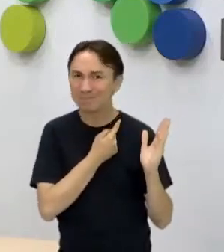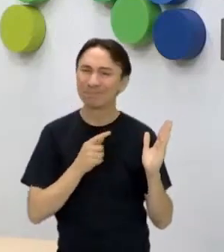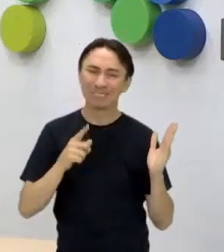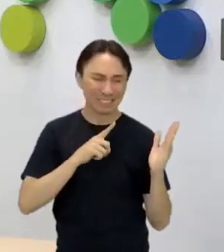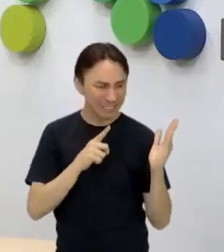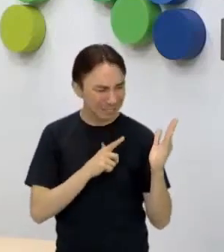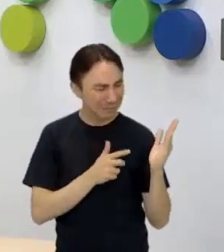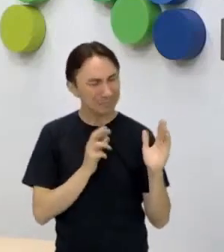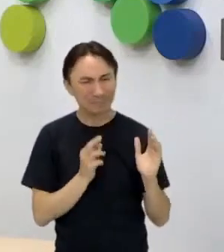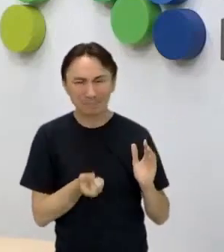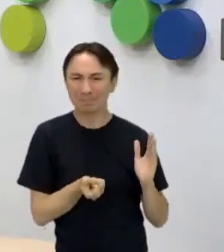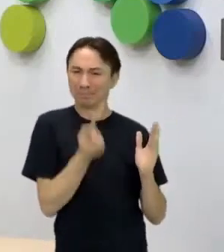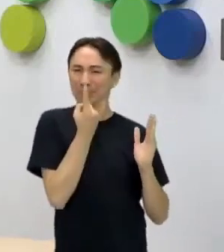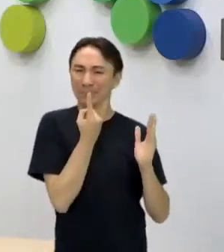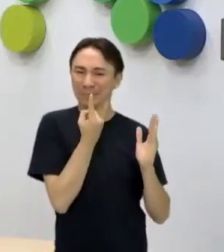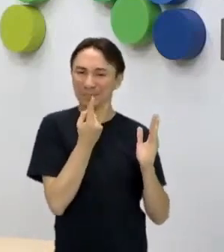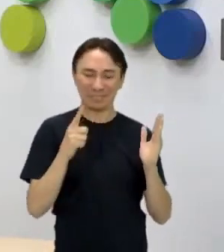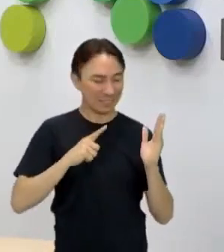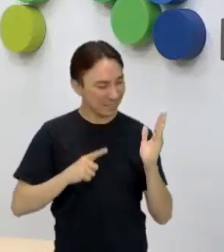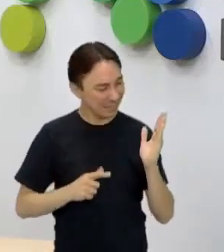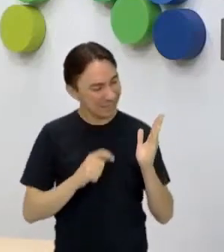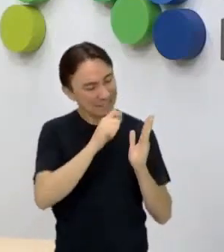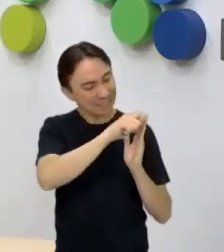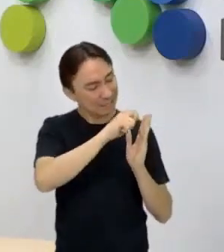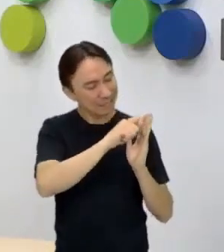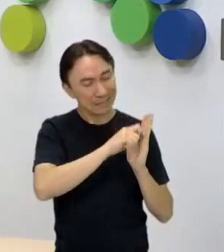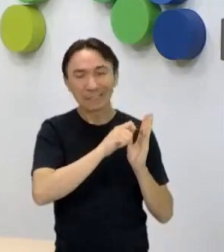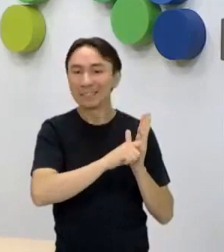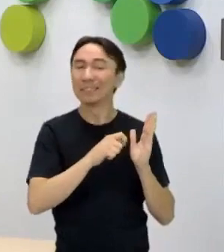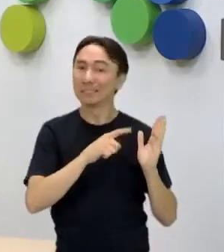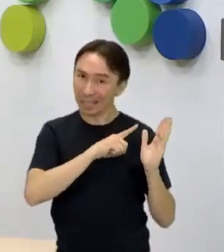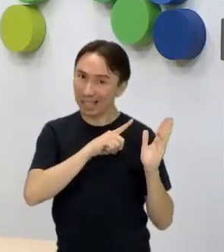na parte escrita, né? Já chamava atenção. Vamos continuar aqui, ó.